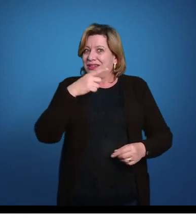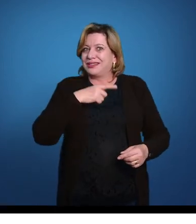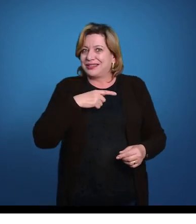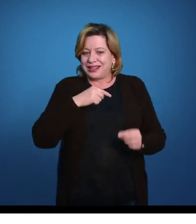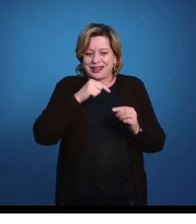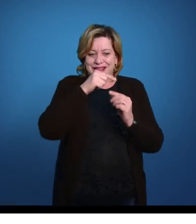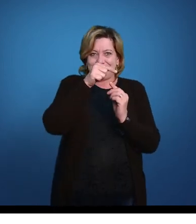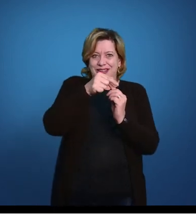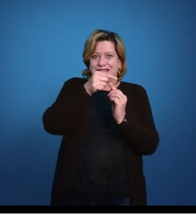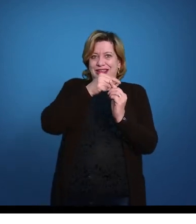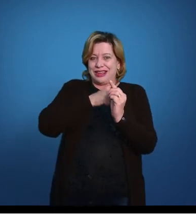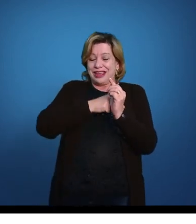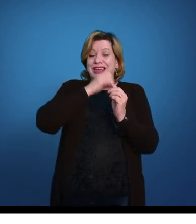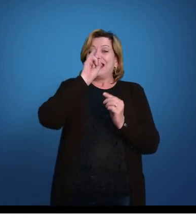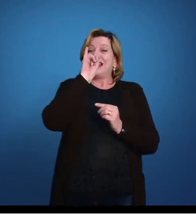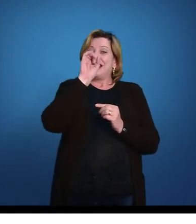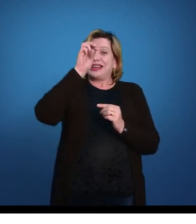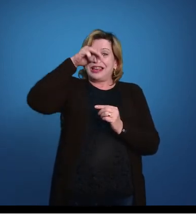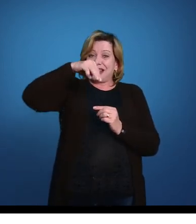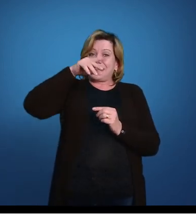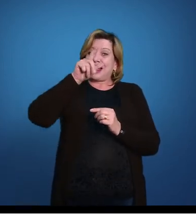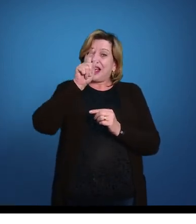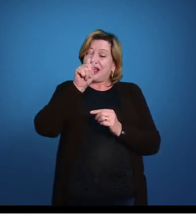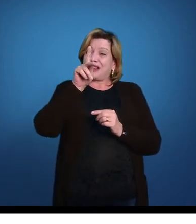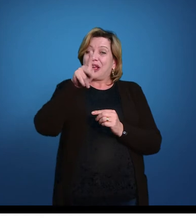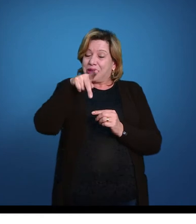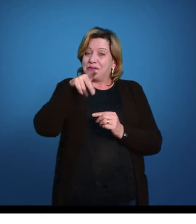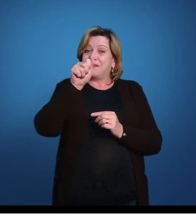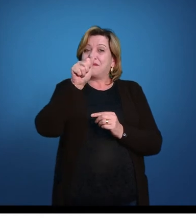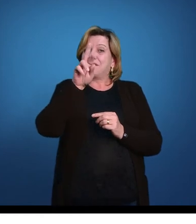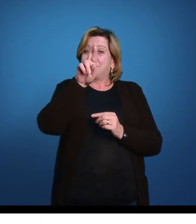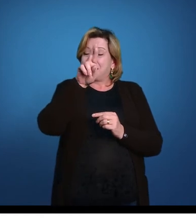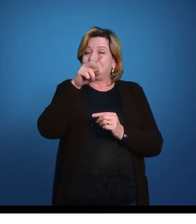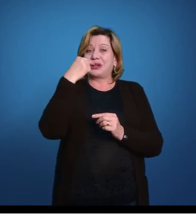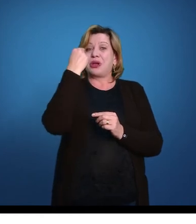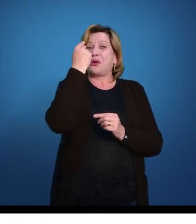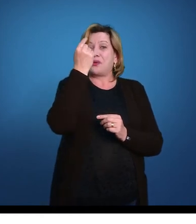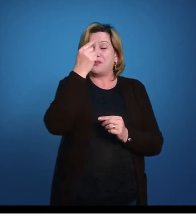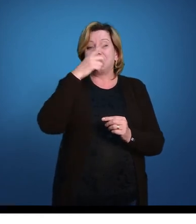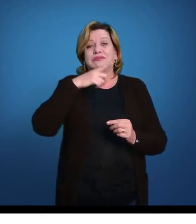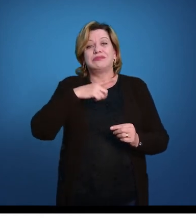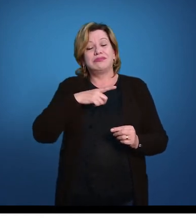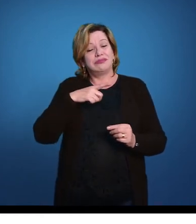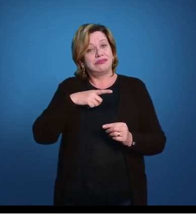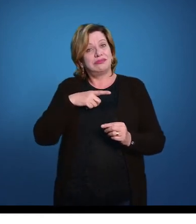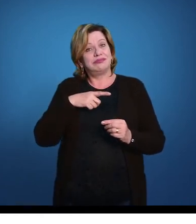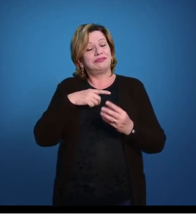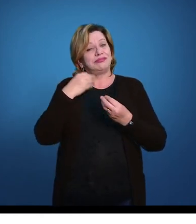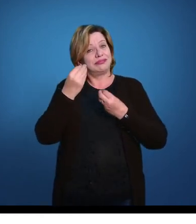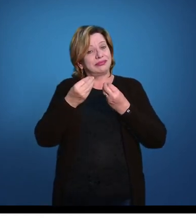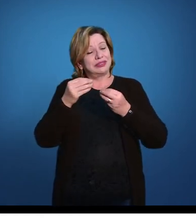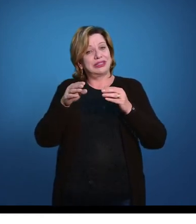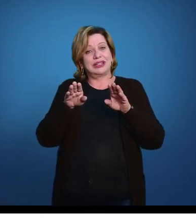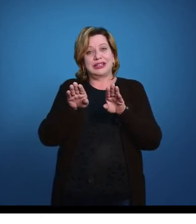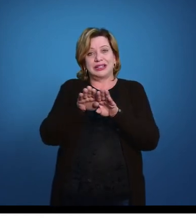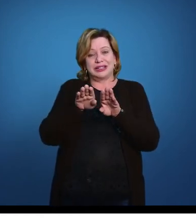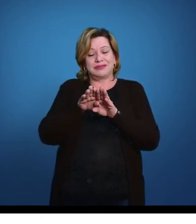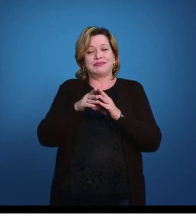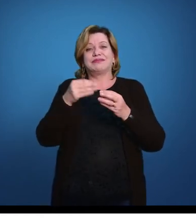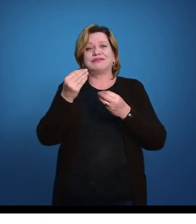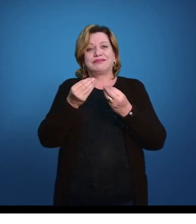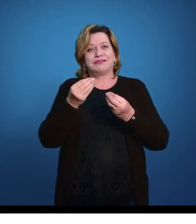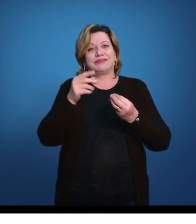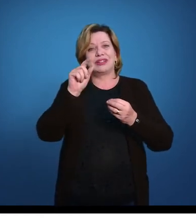braço direito, braço esquerdo. A gente poderia chamar também de apêndice peitoral direito e apêndice pélvico direito.